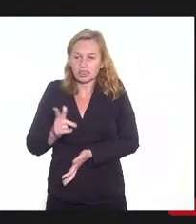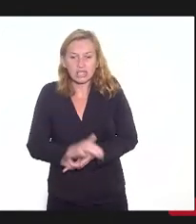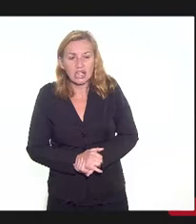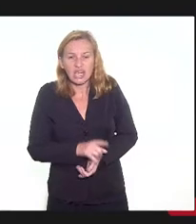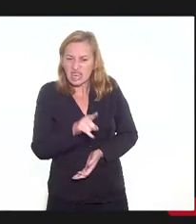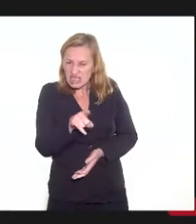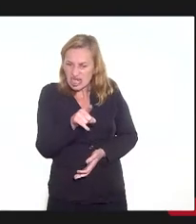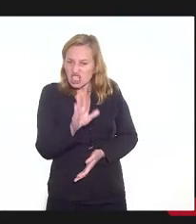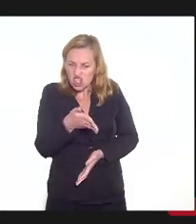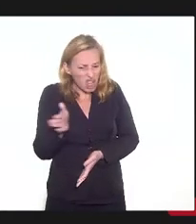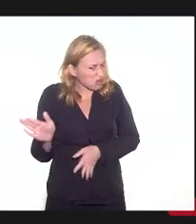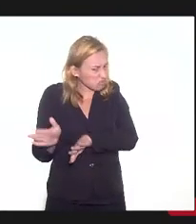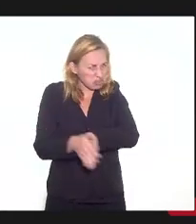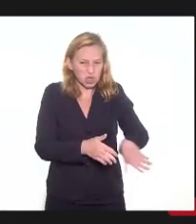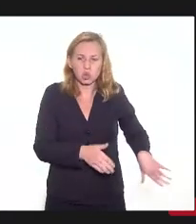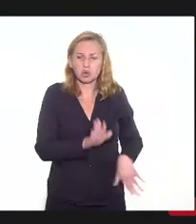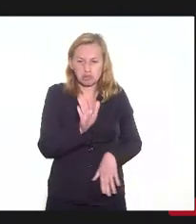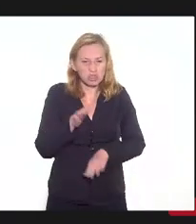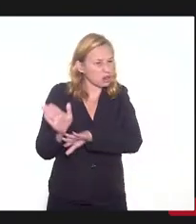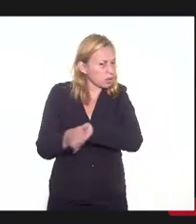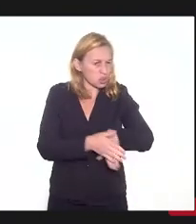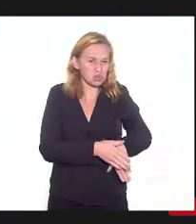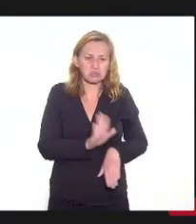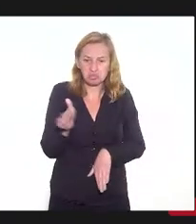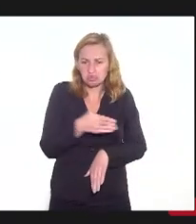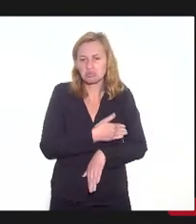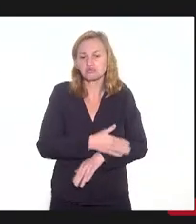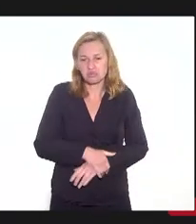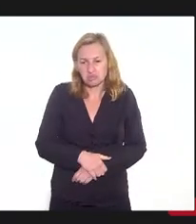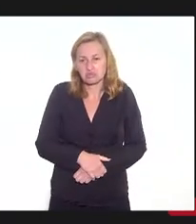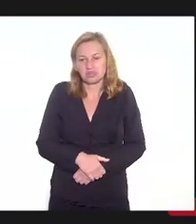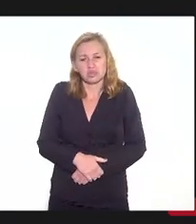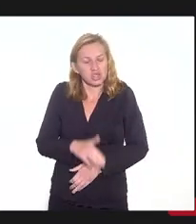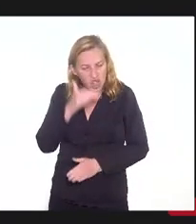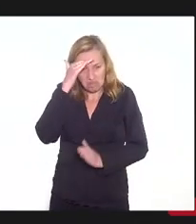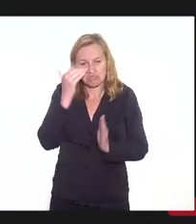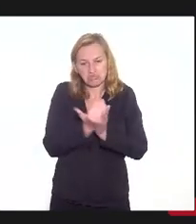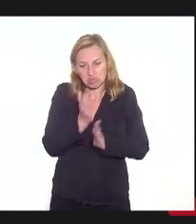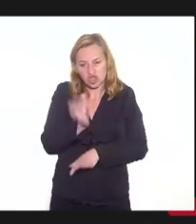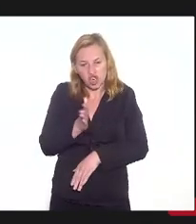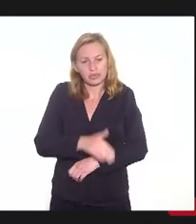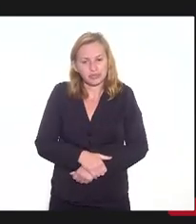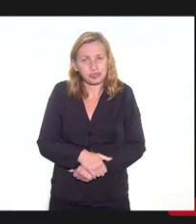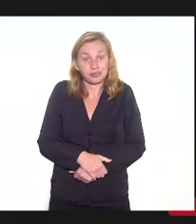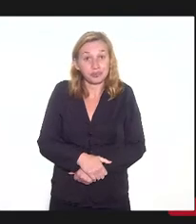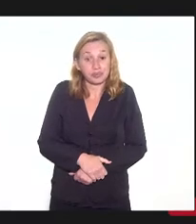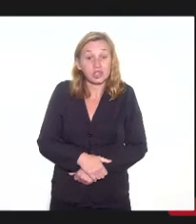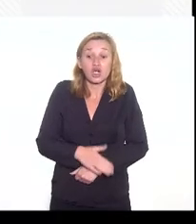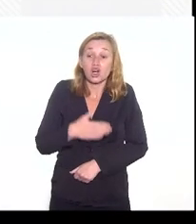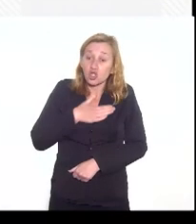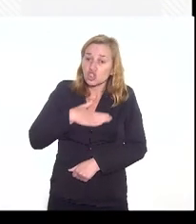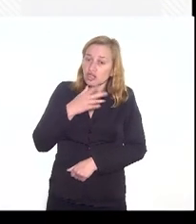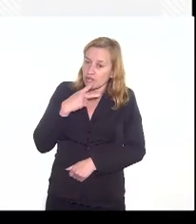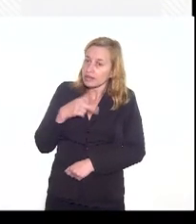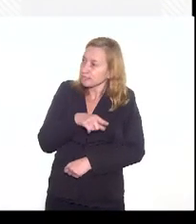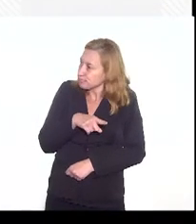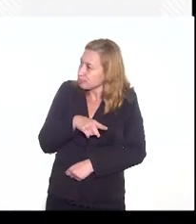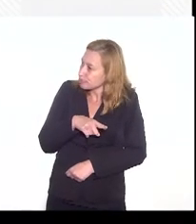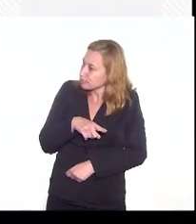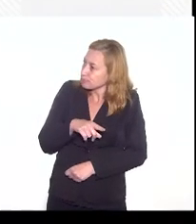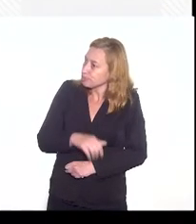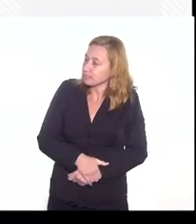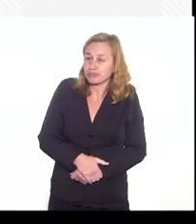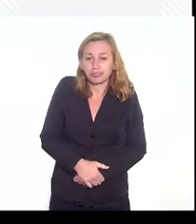item já foi, tá bom. Já está cumprido. Já está cumprido, pois é. Eu gostaria de colocar, eu gostaria de fazer uma colocação,